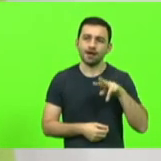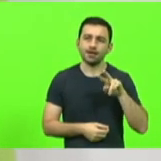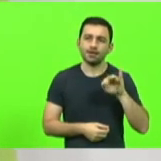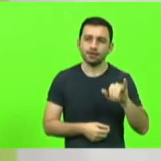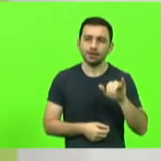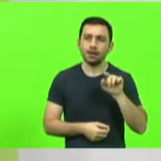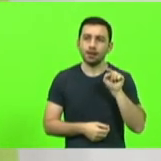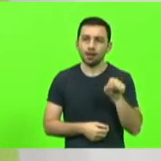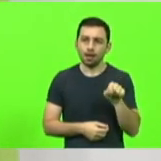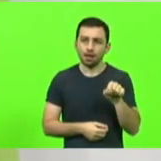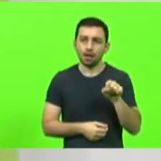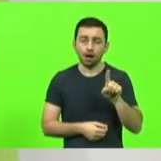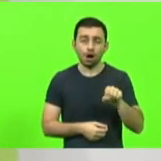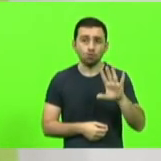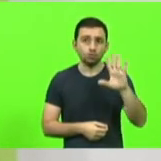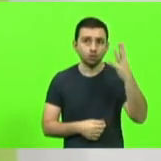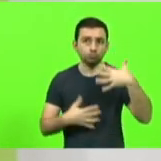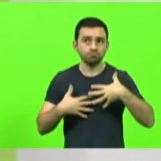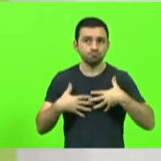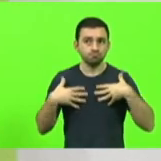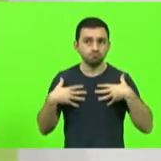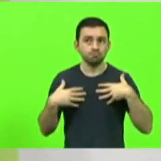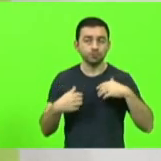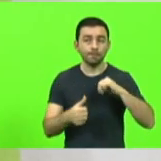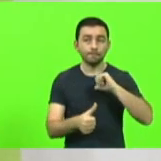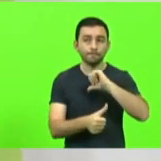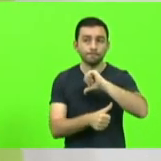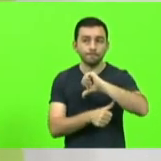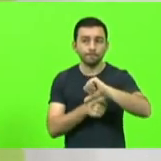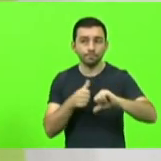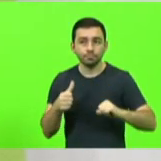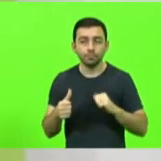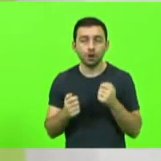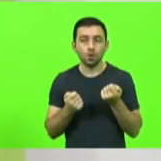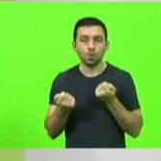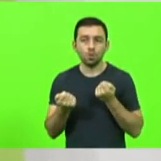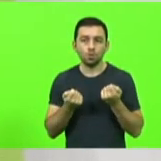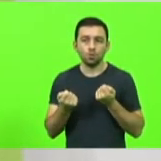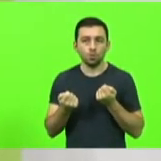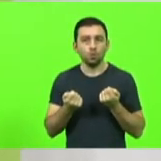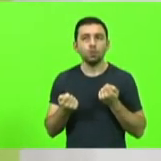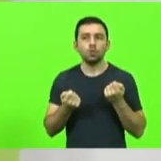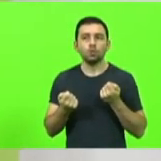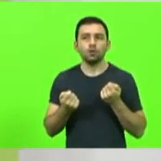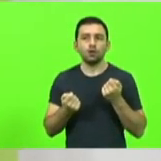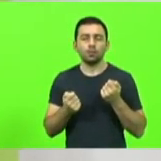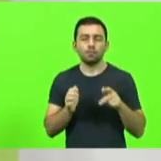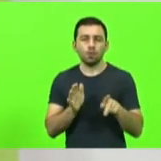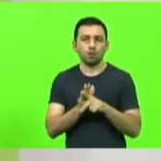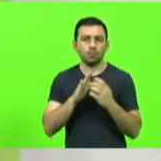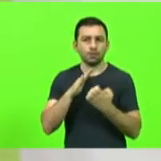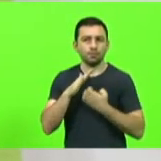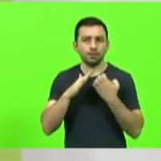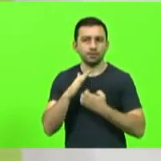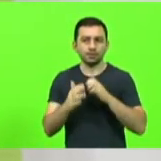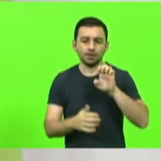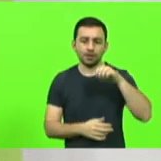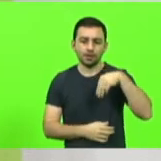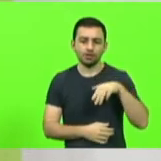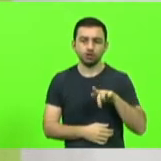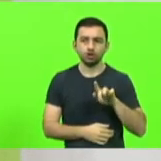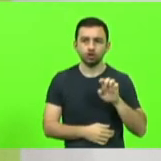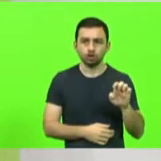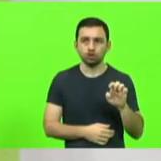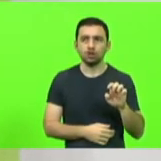ato solene de transição do controle acionário da empresa Engi com relação